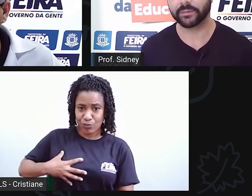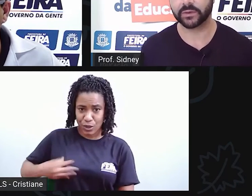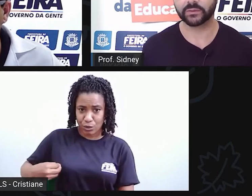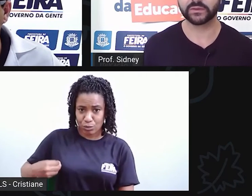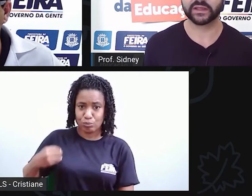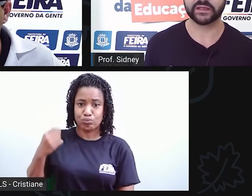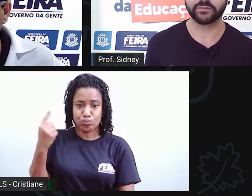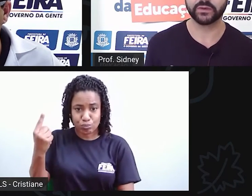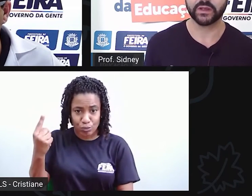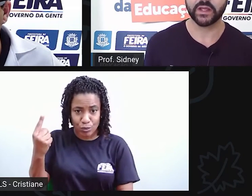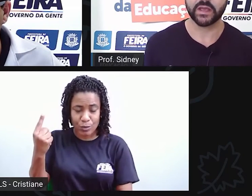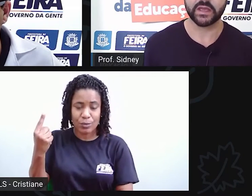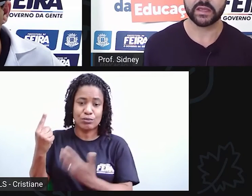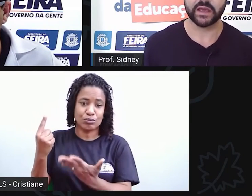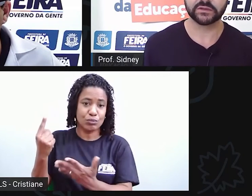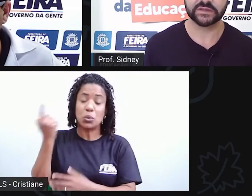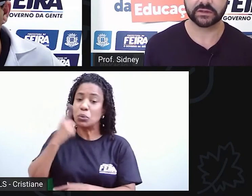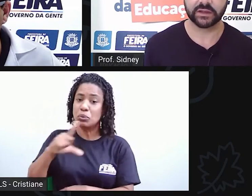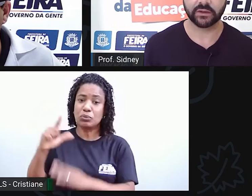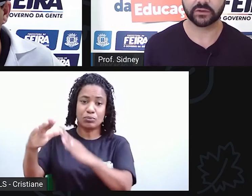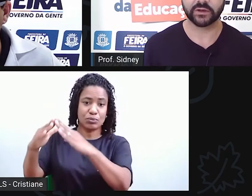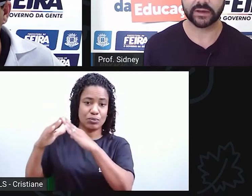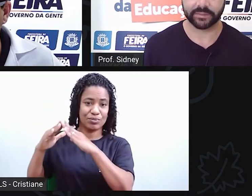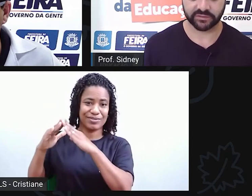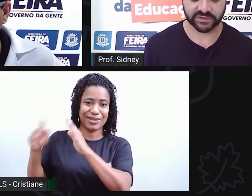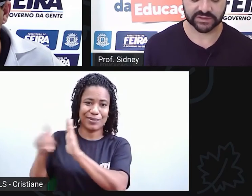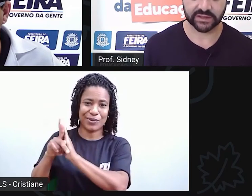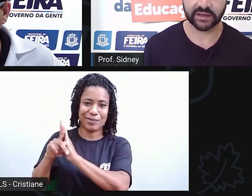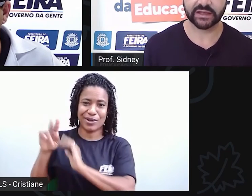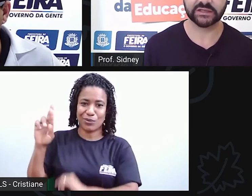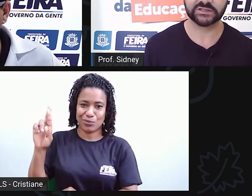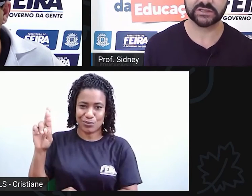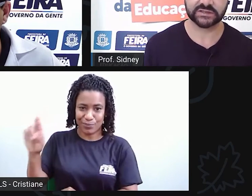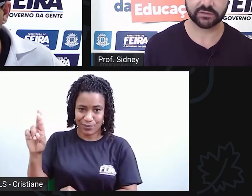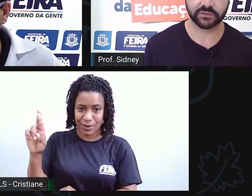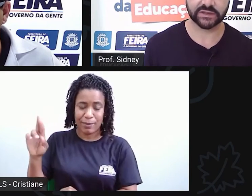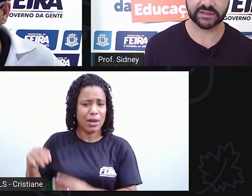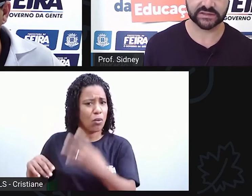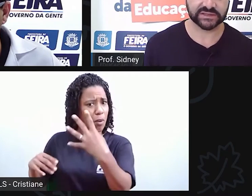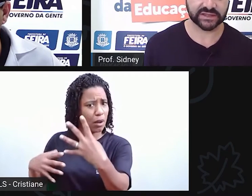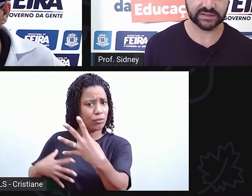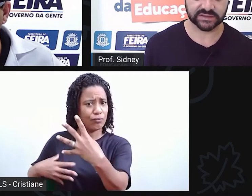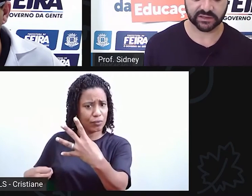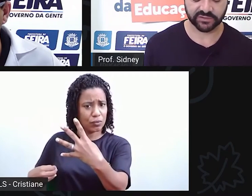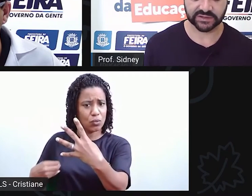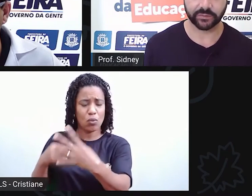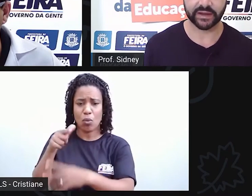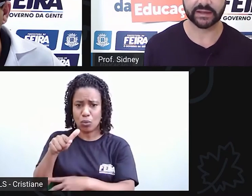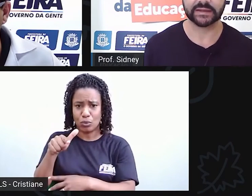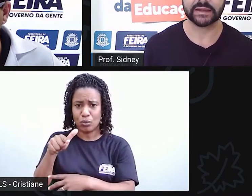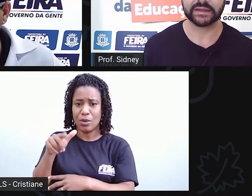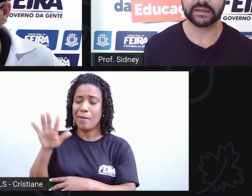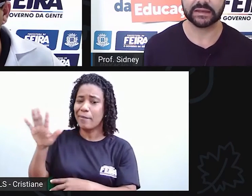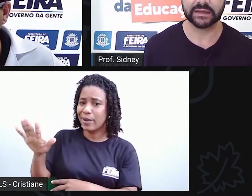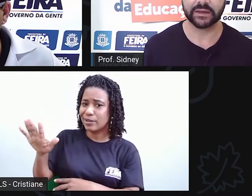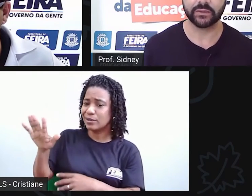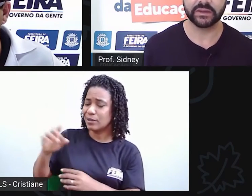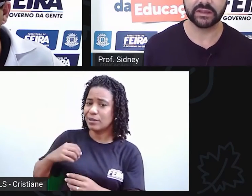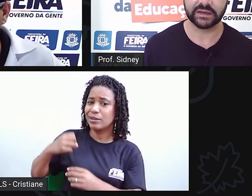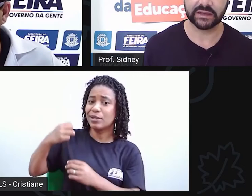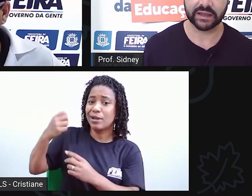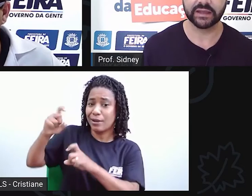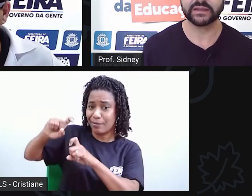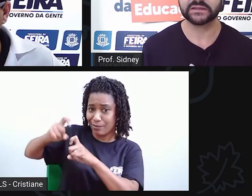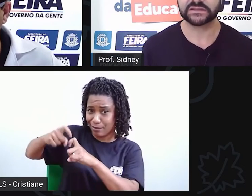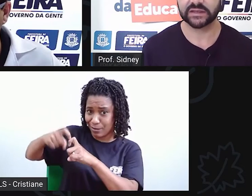ficou lá por algum tempo, e, ao tornar para a Feira Santana, ele disse, foi uma das exigências que ele fez ao pai, que não